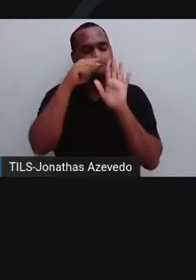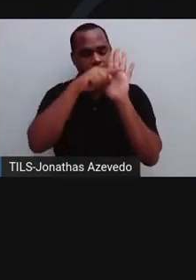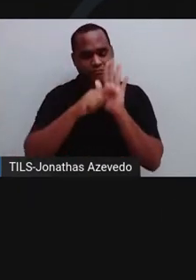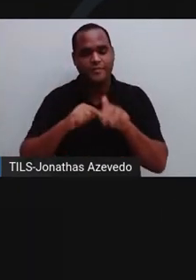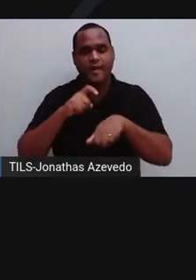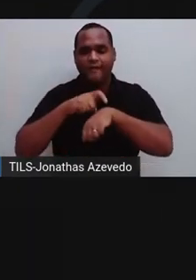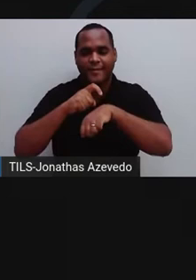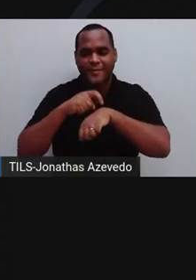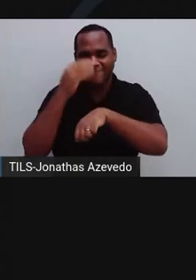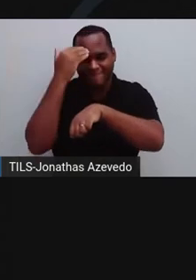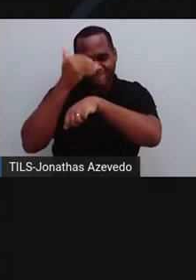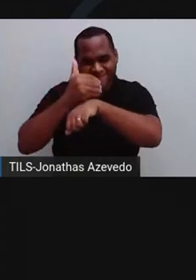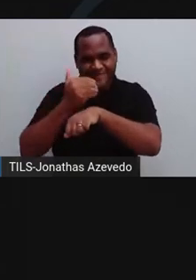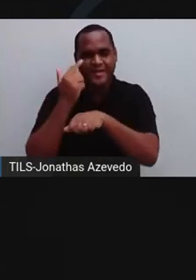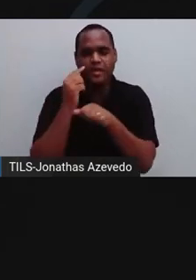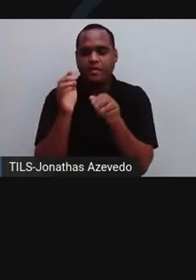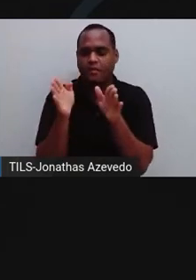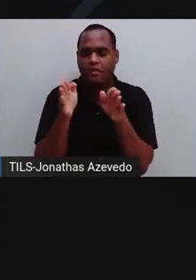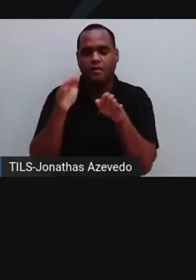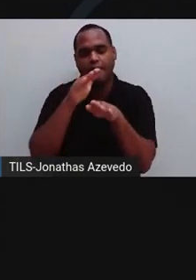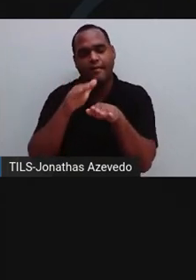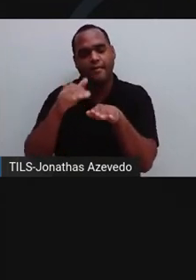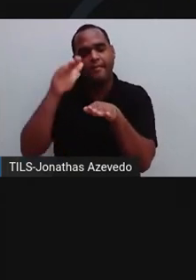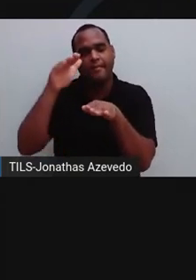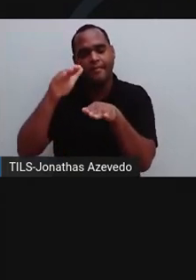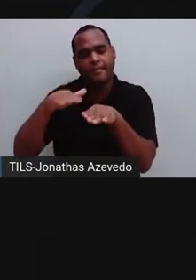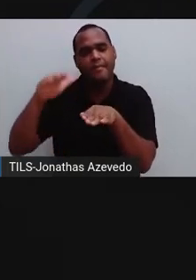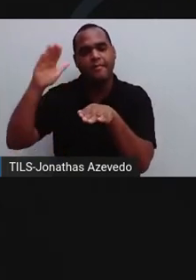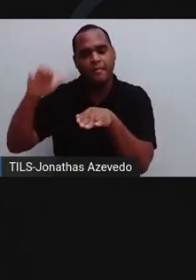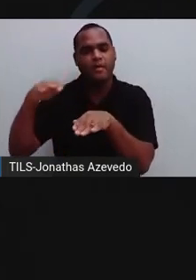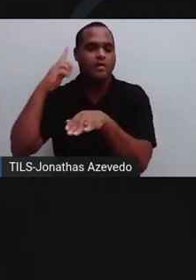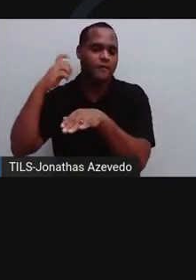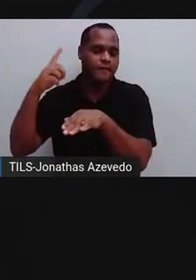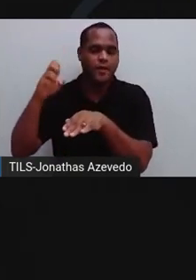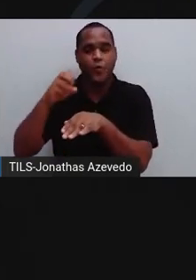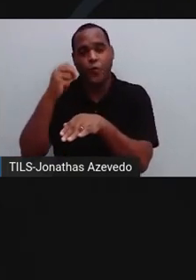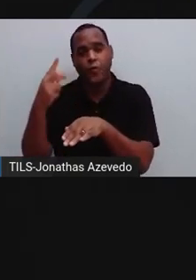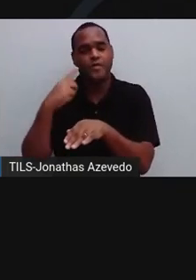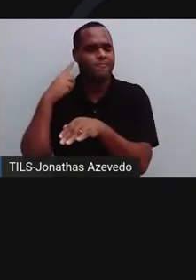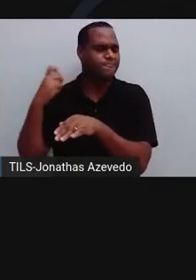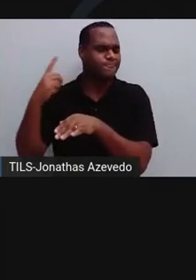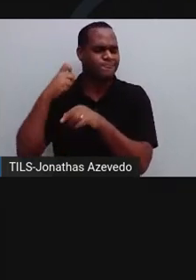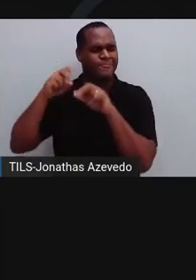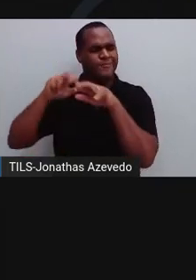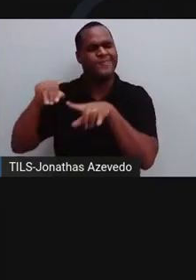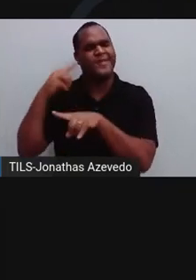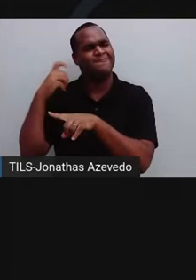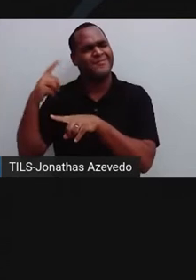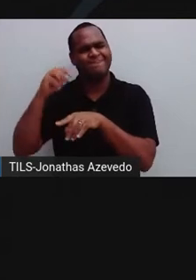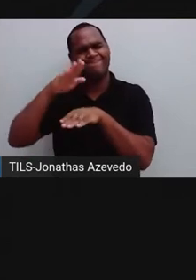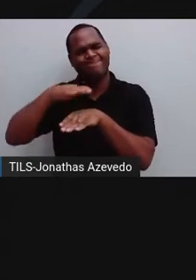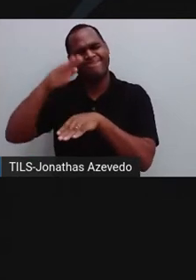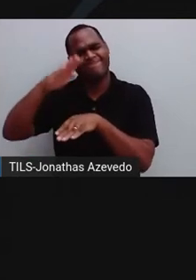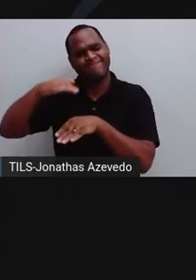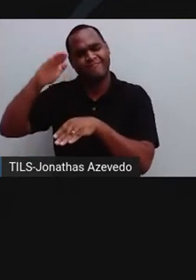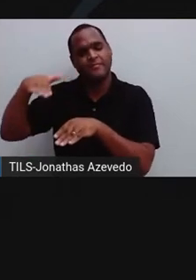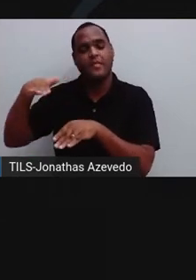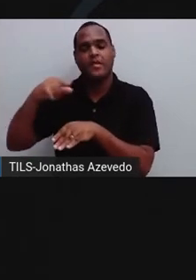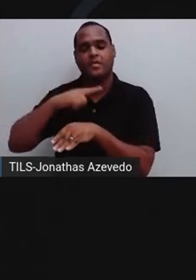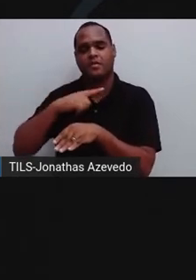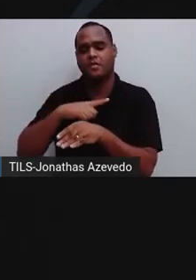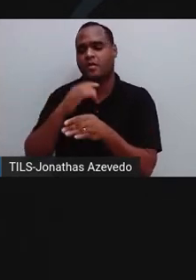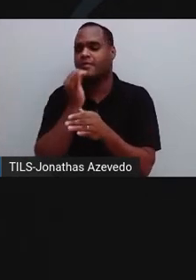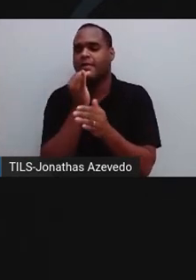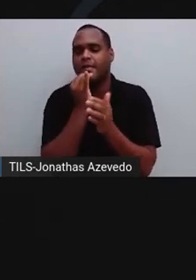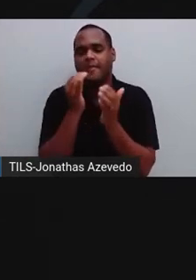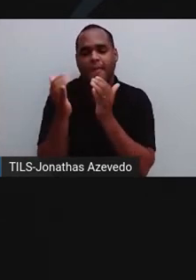Somos muito sensíveis às variações de tempo. Se ruídos ou fontes de ruídos forem muito variáveis, e, por exemplo, se um trem sempre